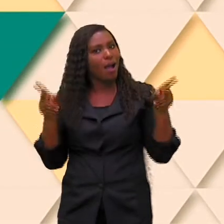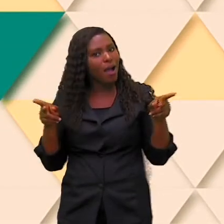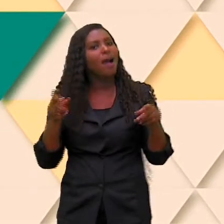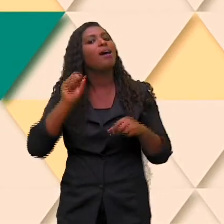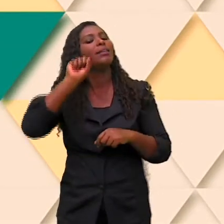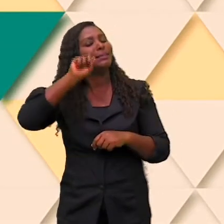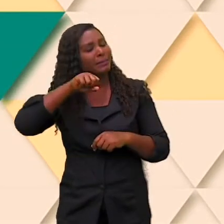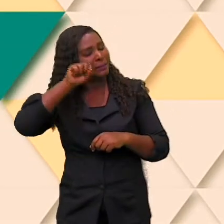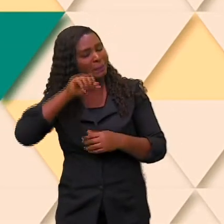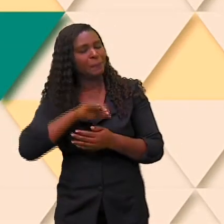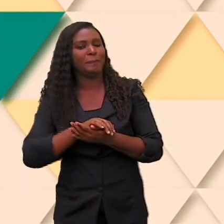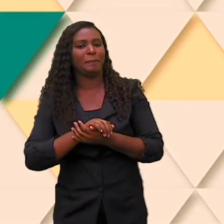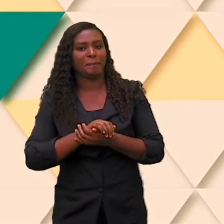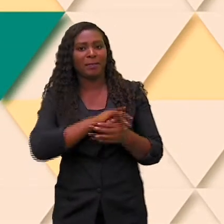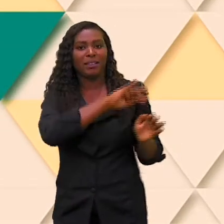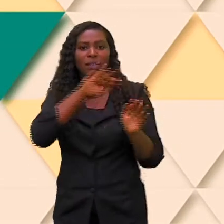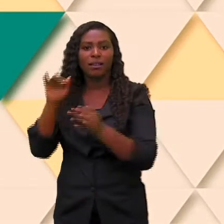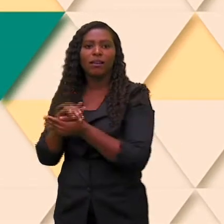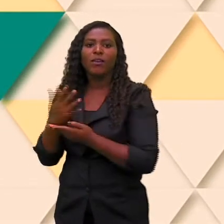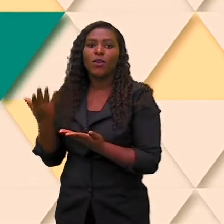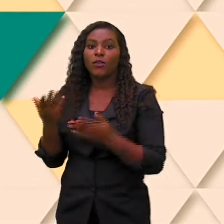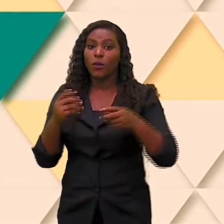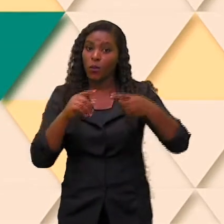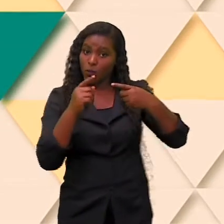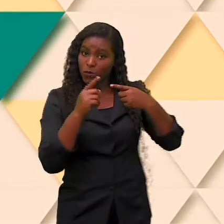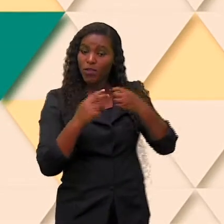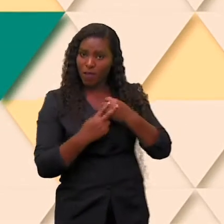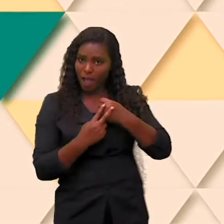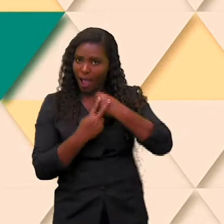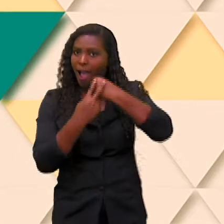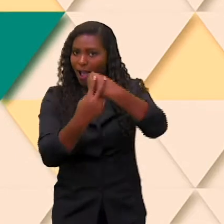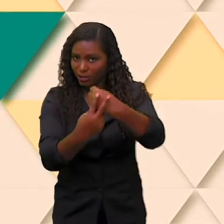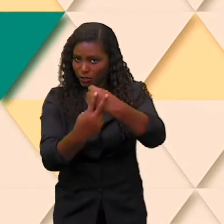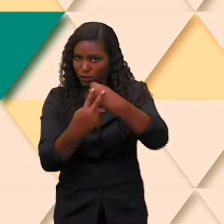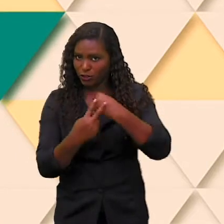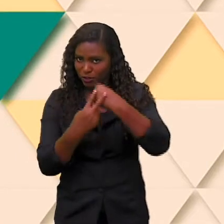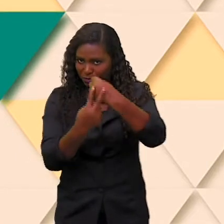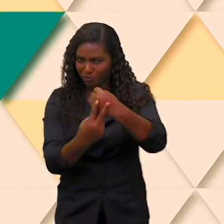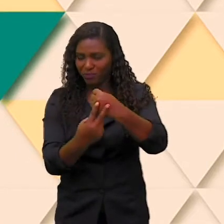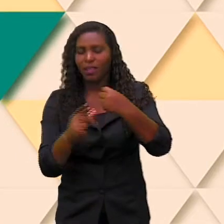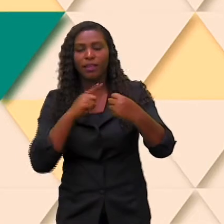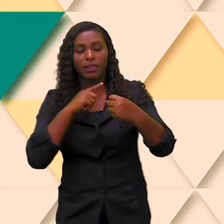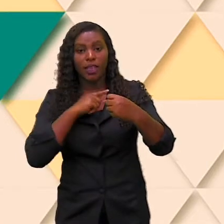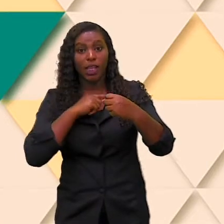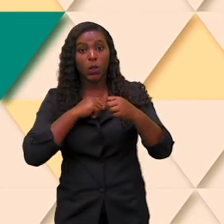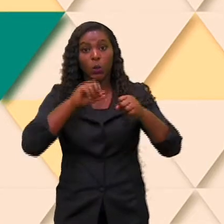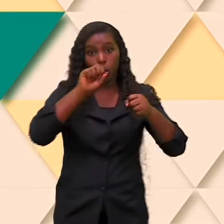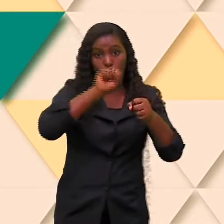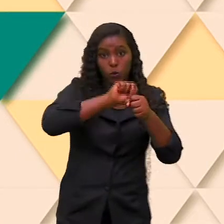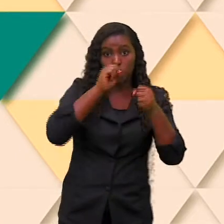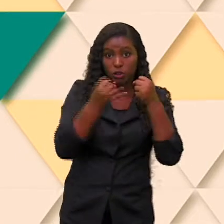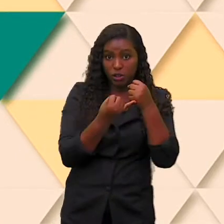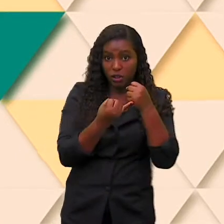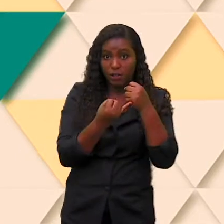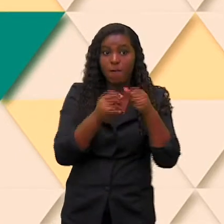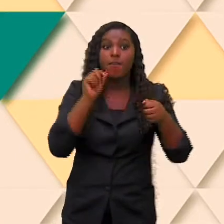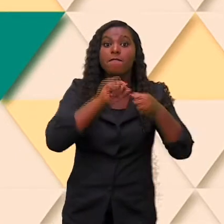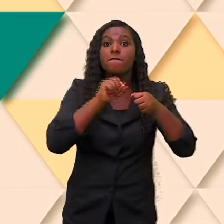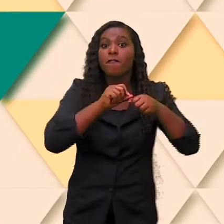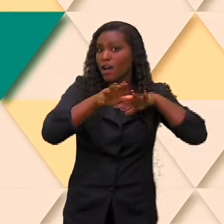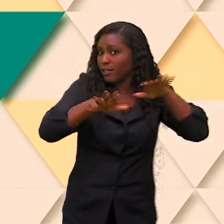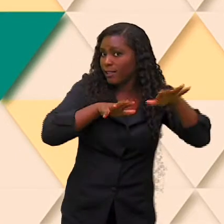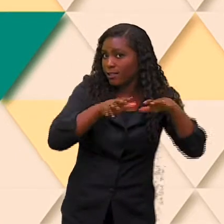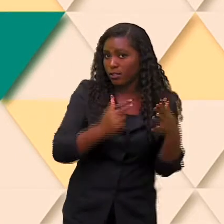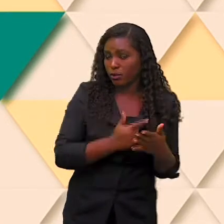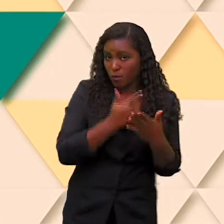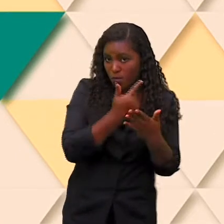ativa eu tenho um sujeito que faz a ação, certo? Na voz passiva eu tenho um sujeito que recebe essa